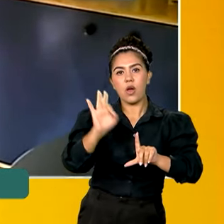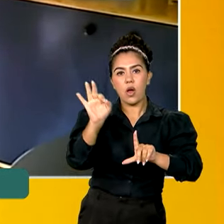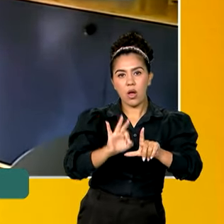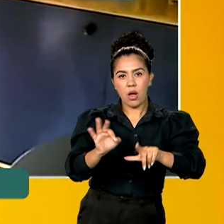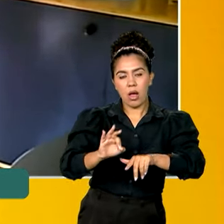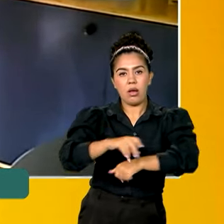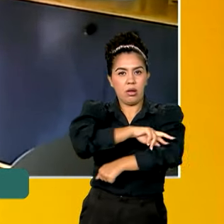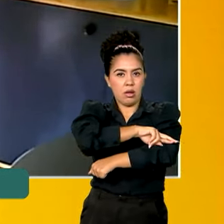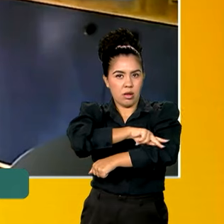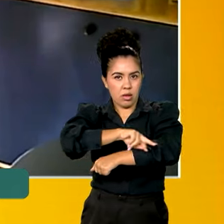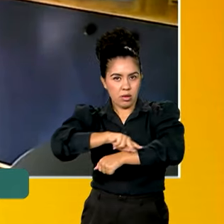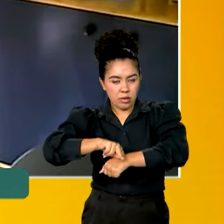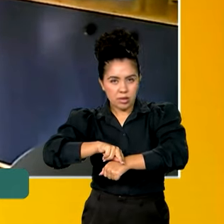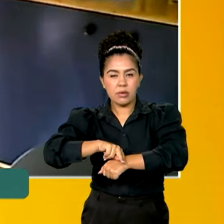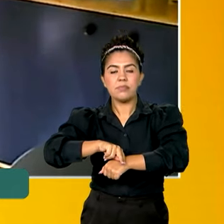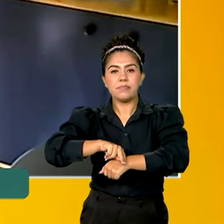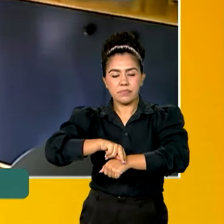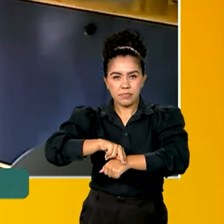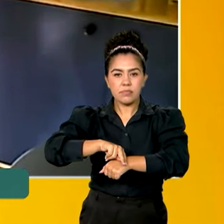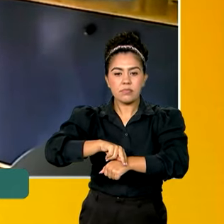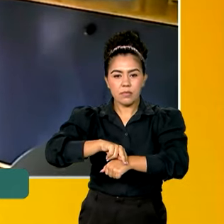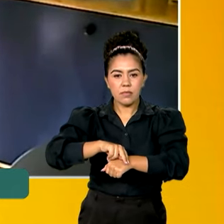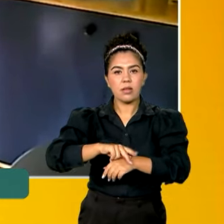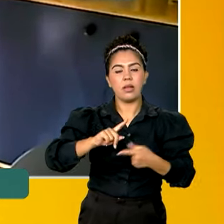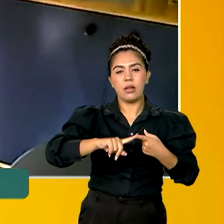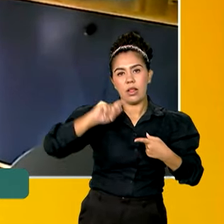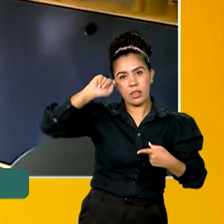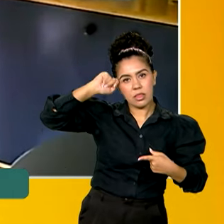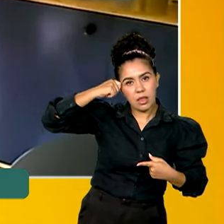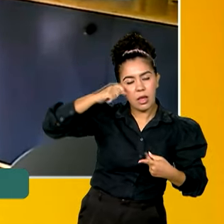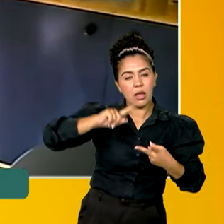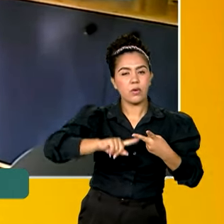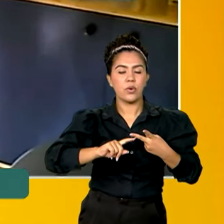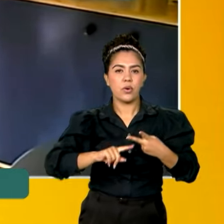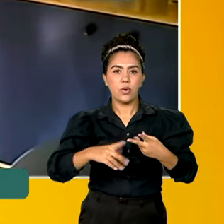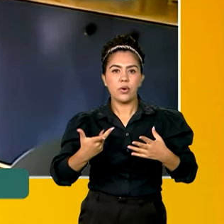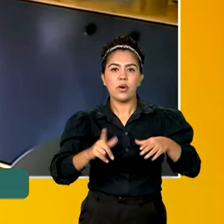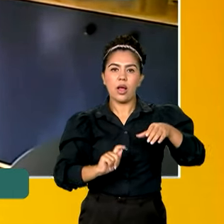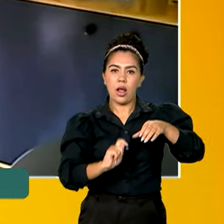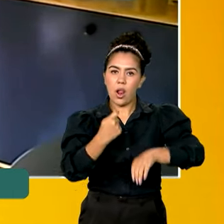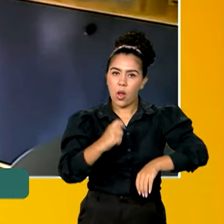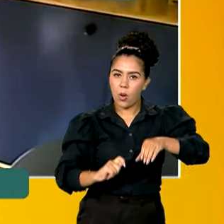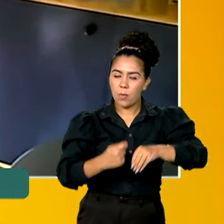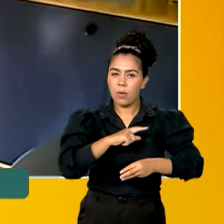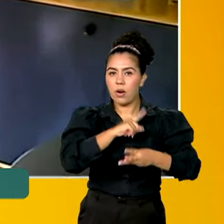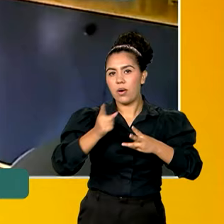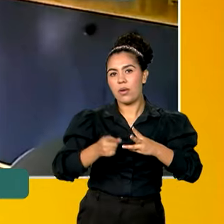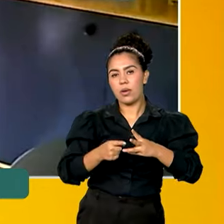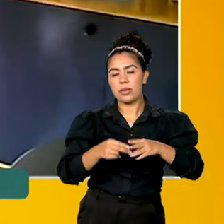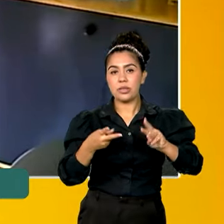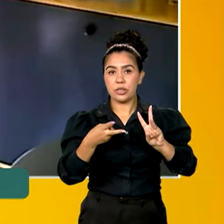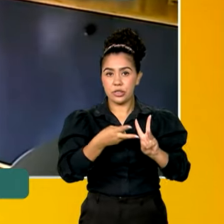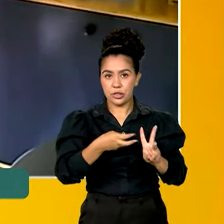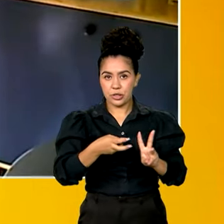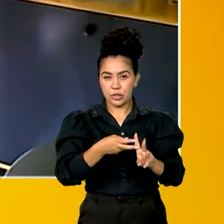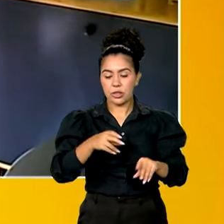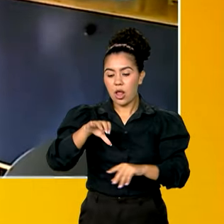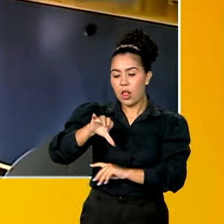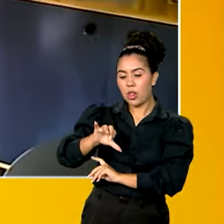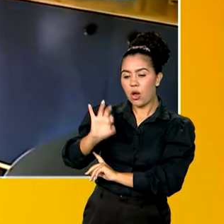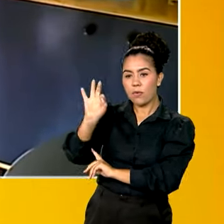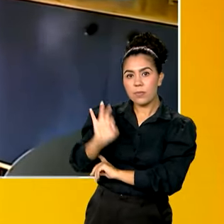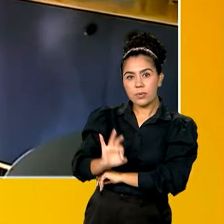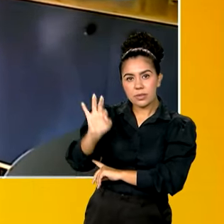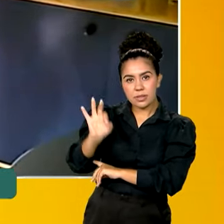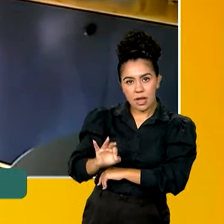-raciais, para a população negra, para quilombolas, para a população indígena e 9%